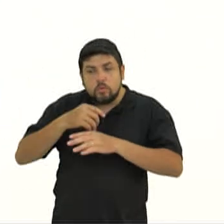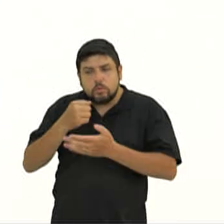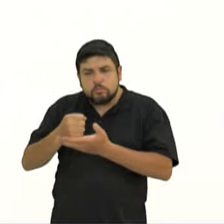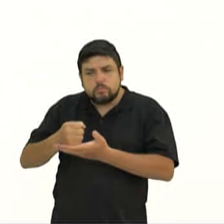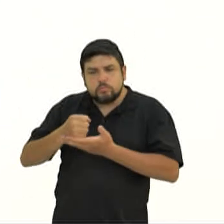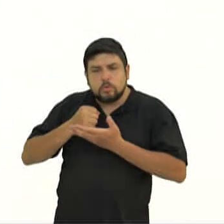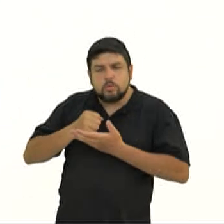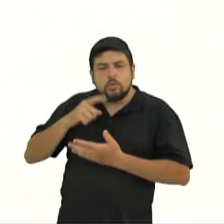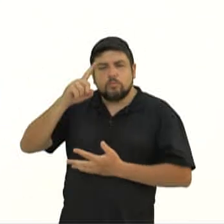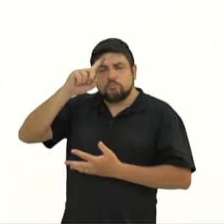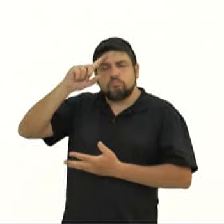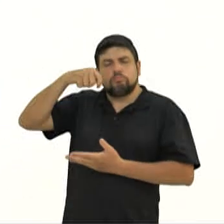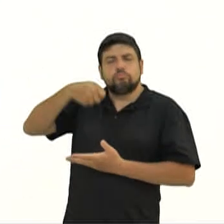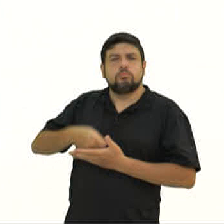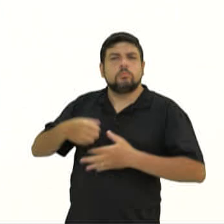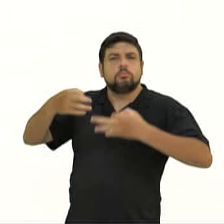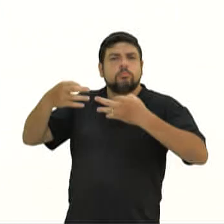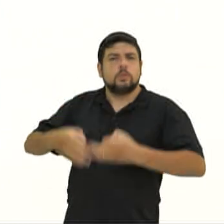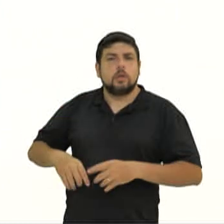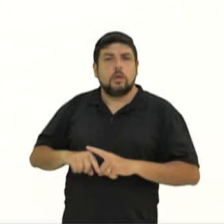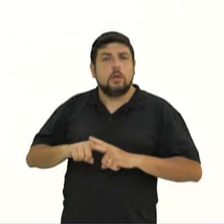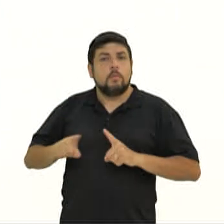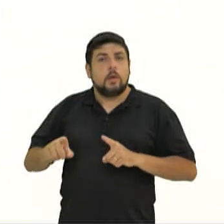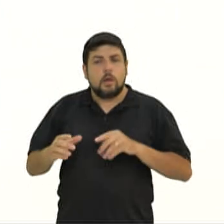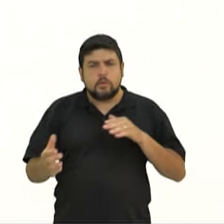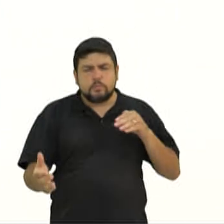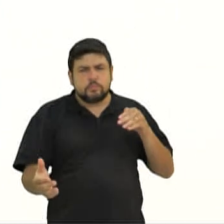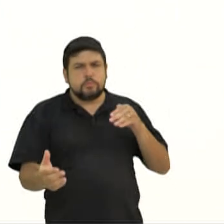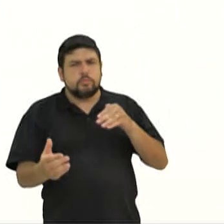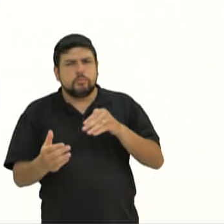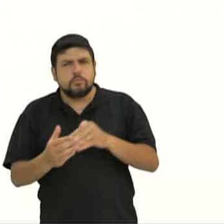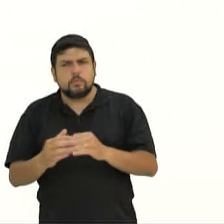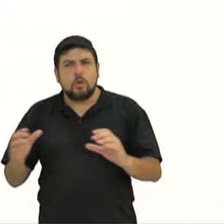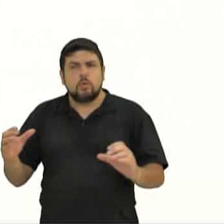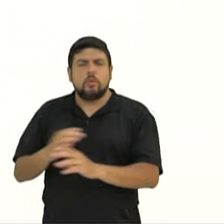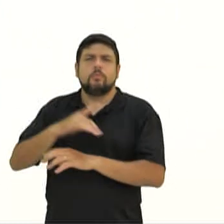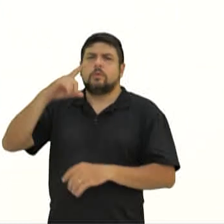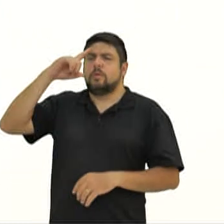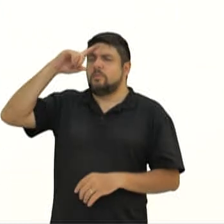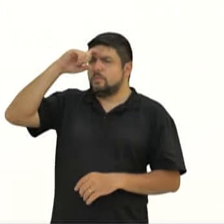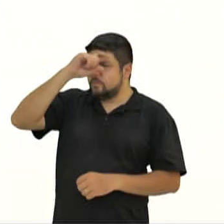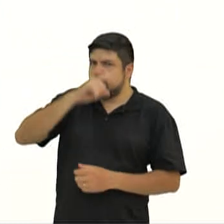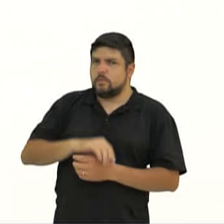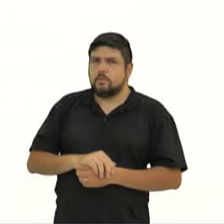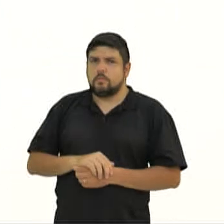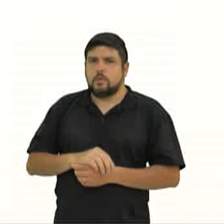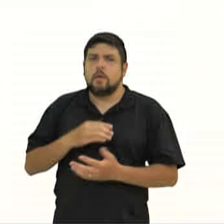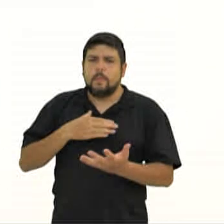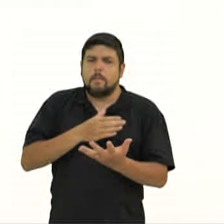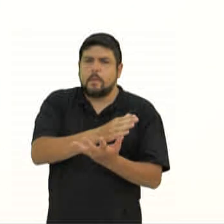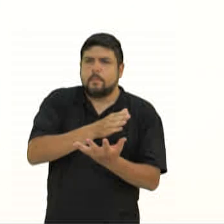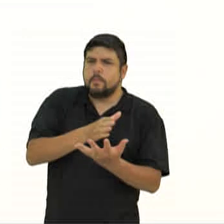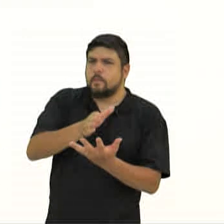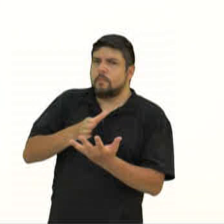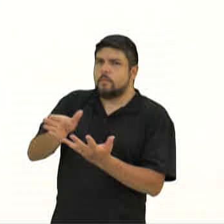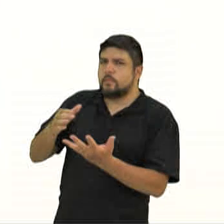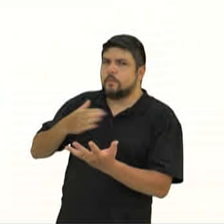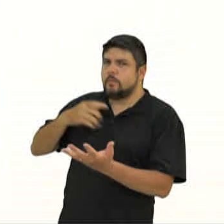mais certeza do que eu quero, mas até chegar a uma conclusão foi muito difícil. Várias áreas me interessavam muito, comenta a Bianca.